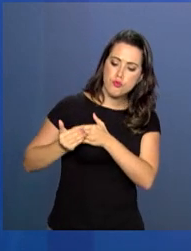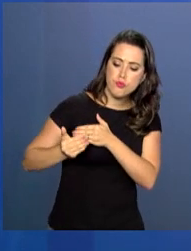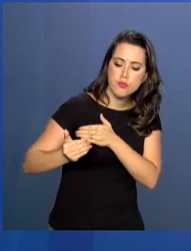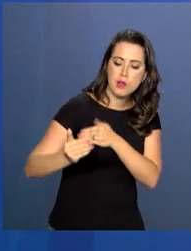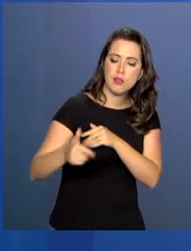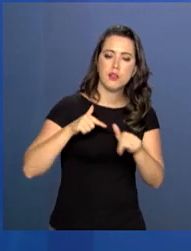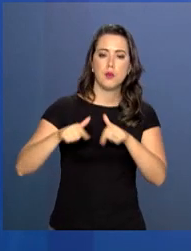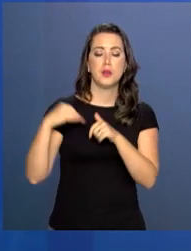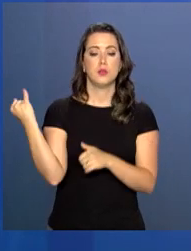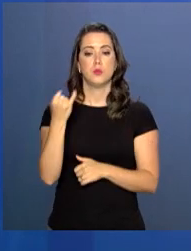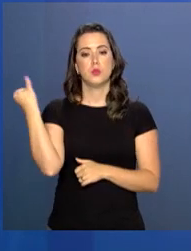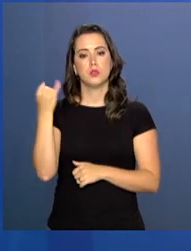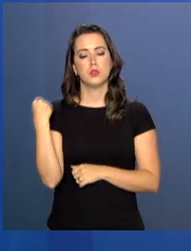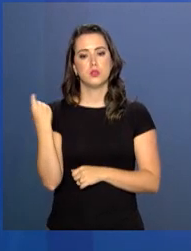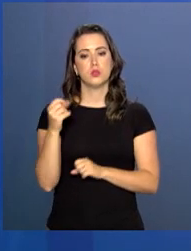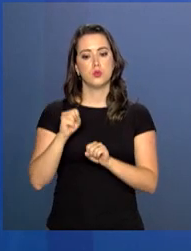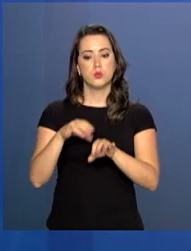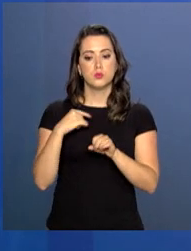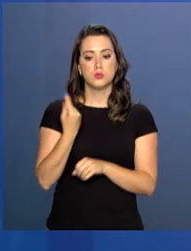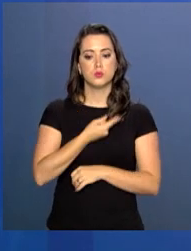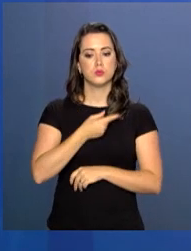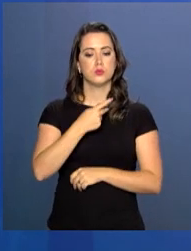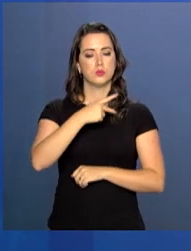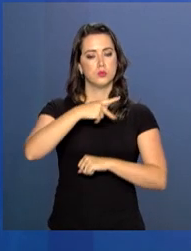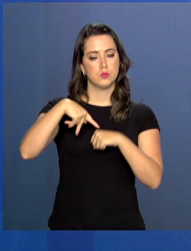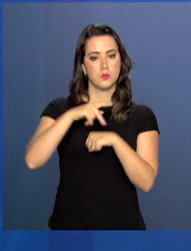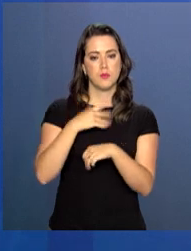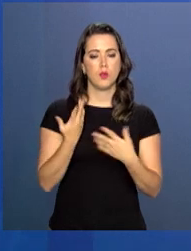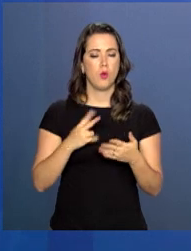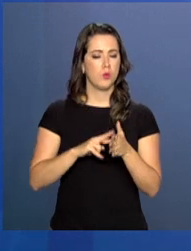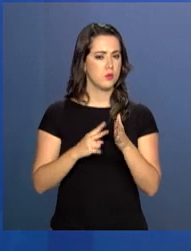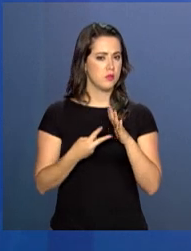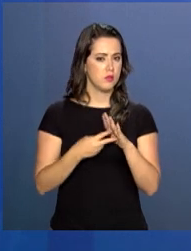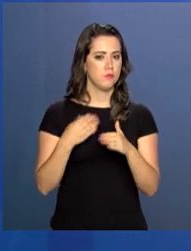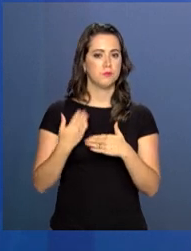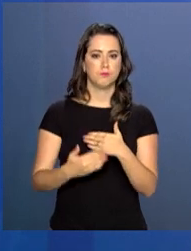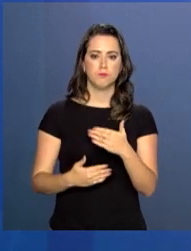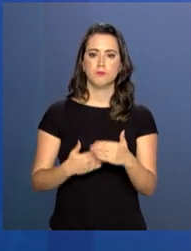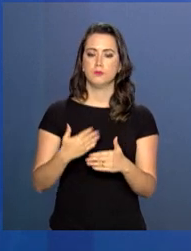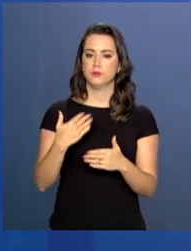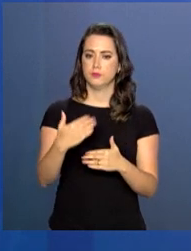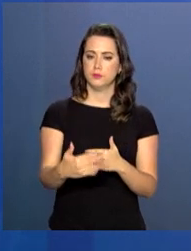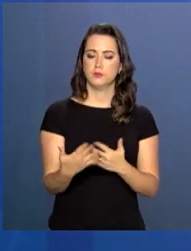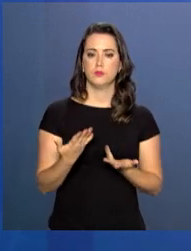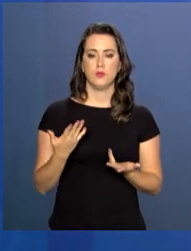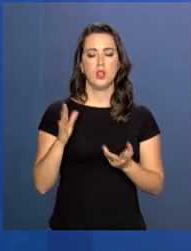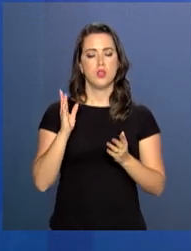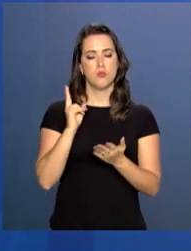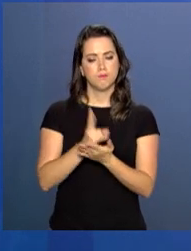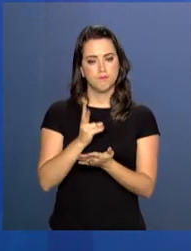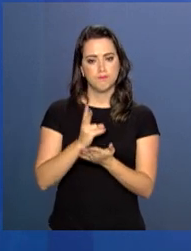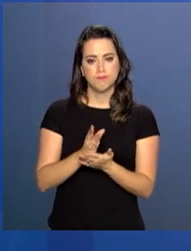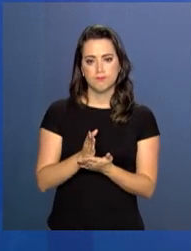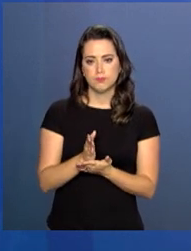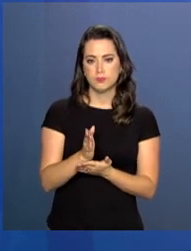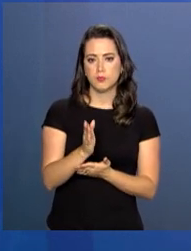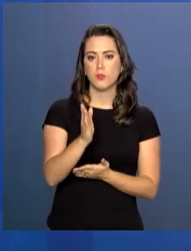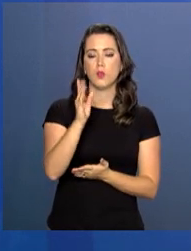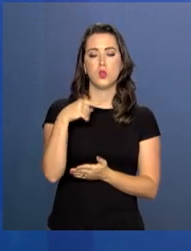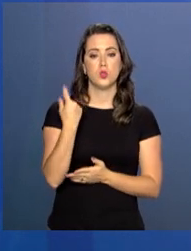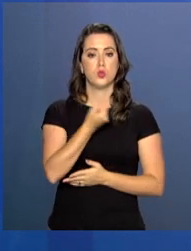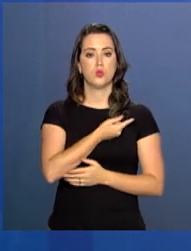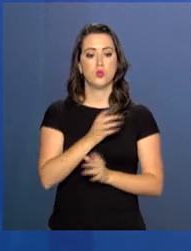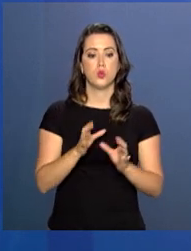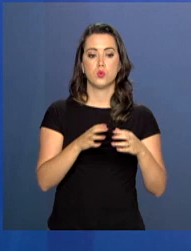educação no nosso país. Esse sentido de continuidade, de permanência de